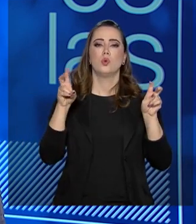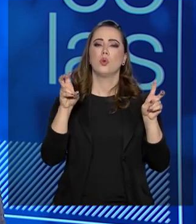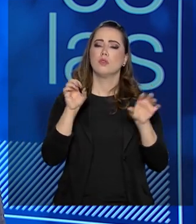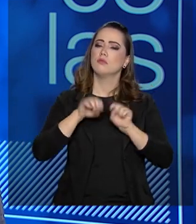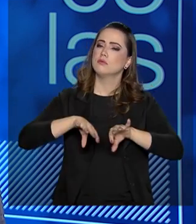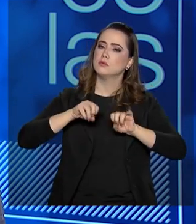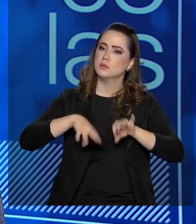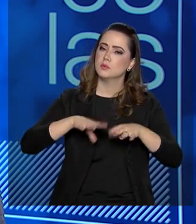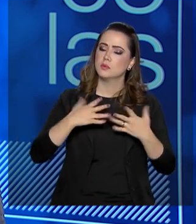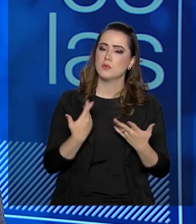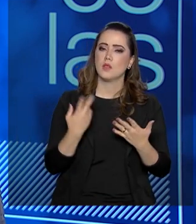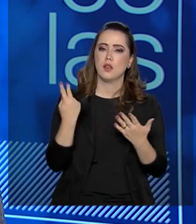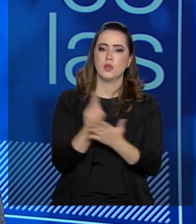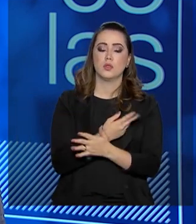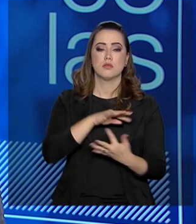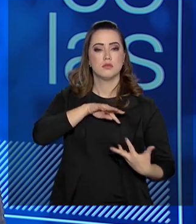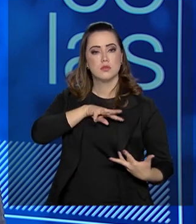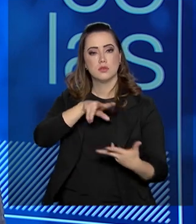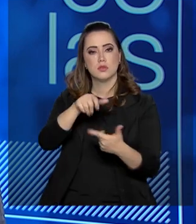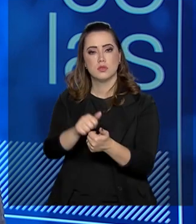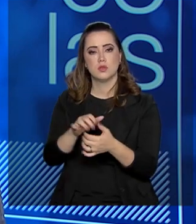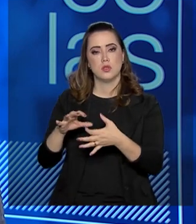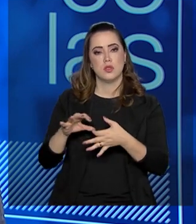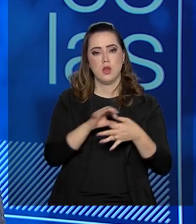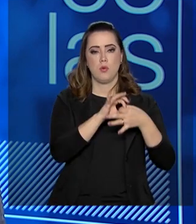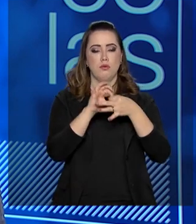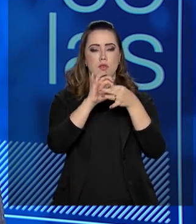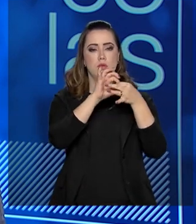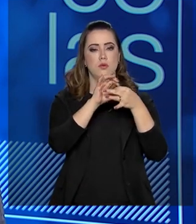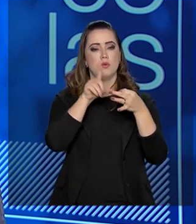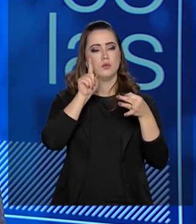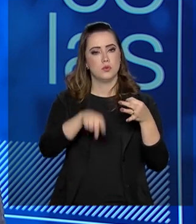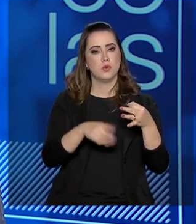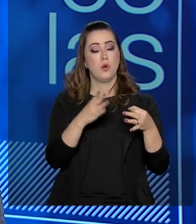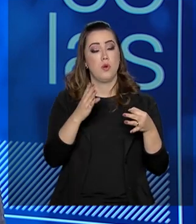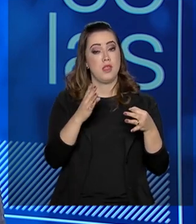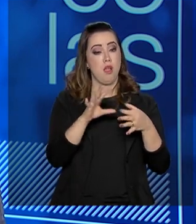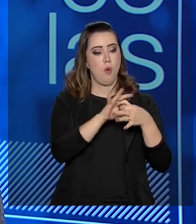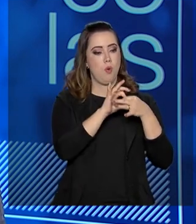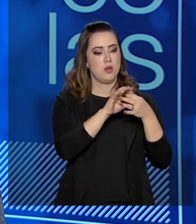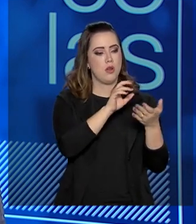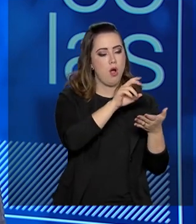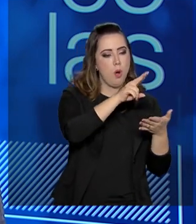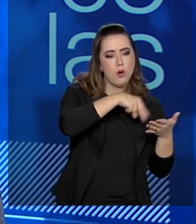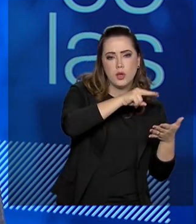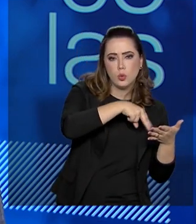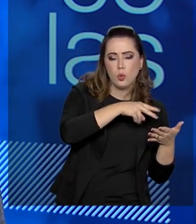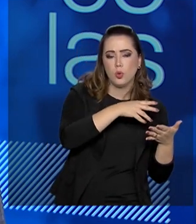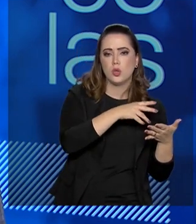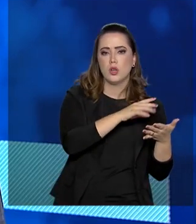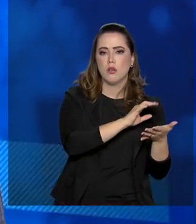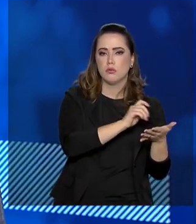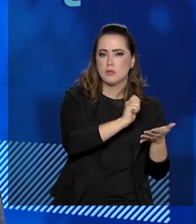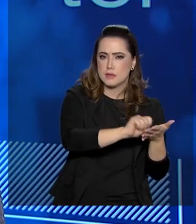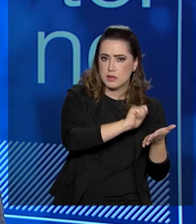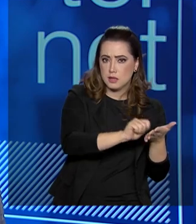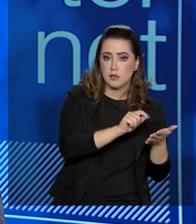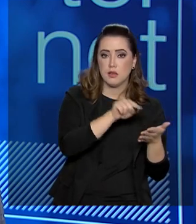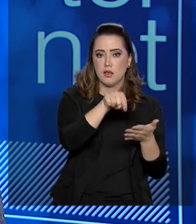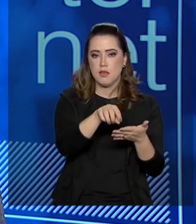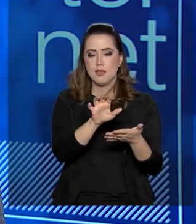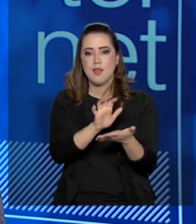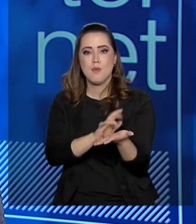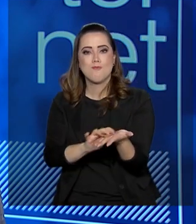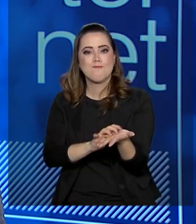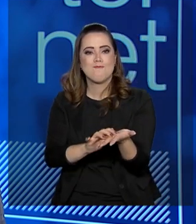educacional acontecido no mundo. A integração entre Braille e tinta para crianças que possam estudar na